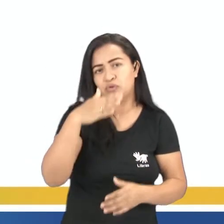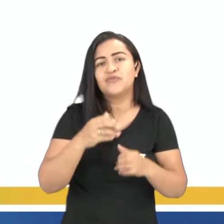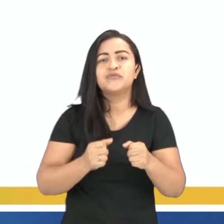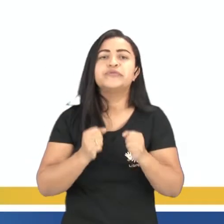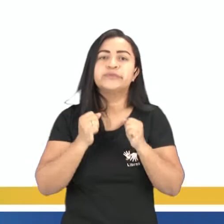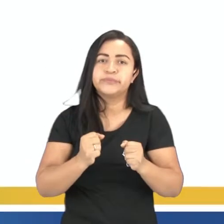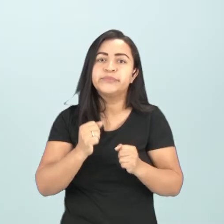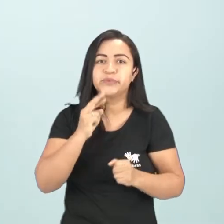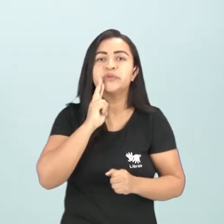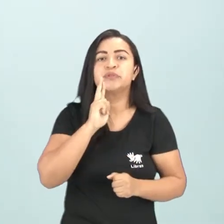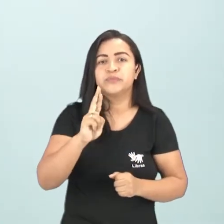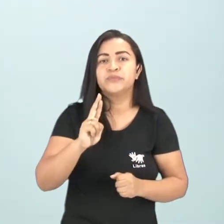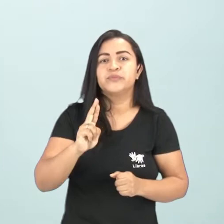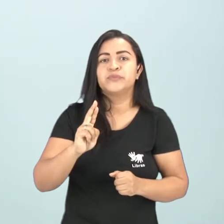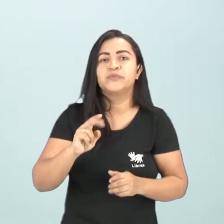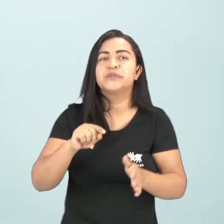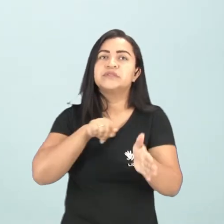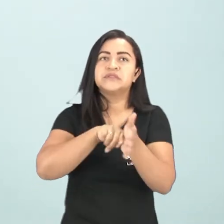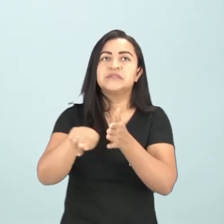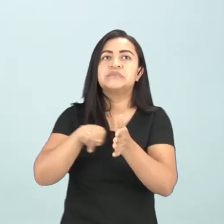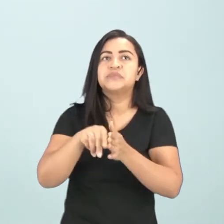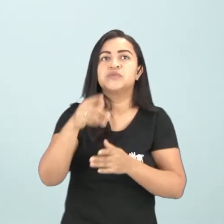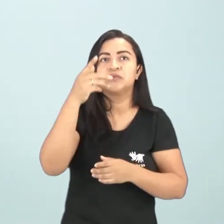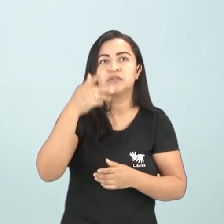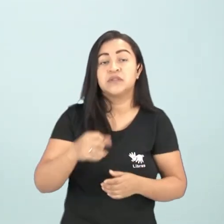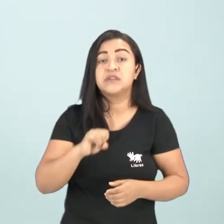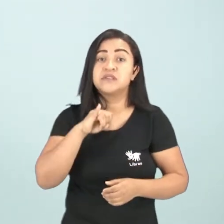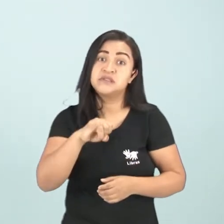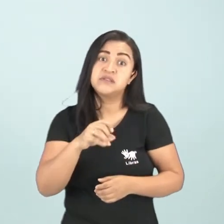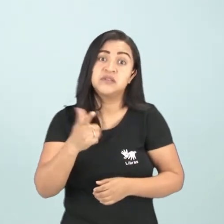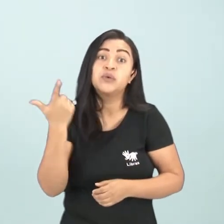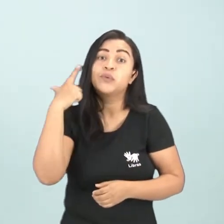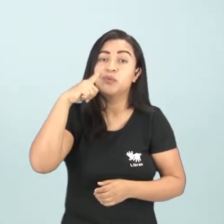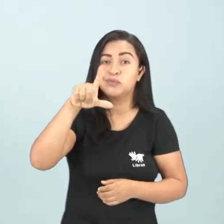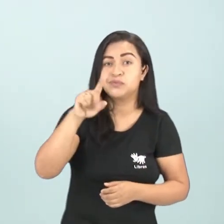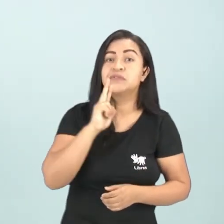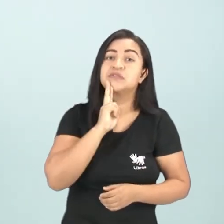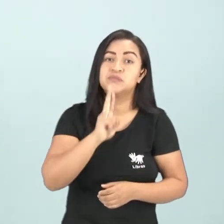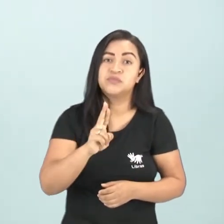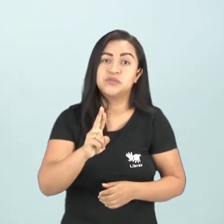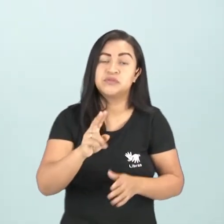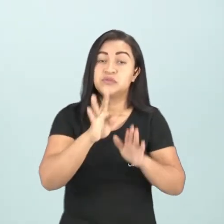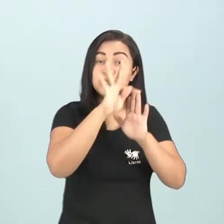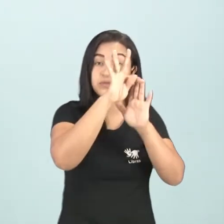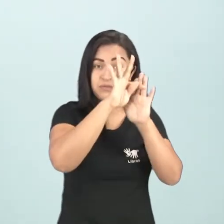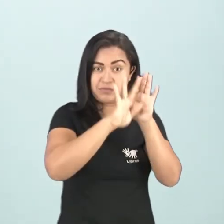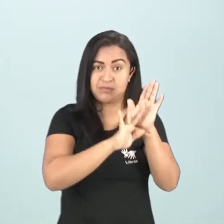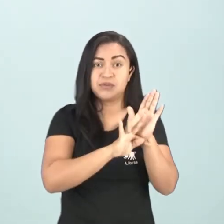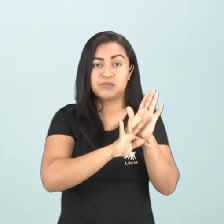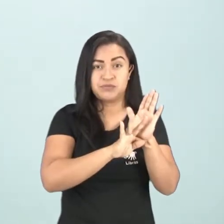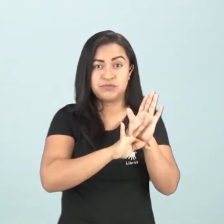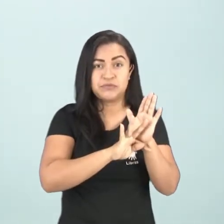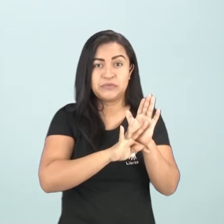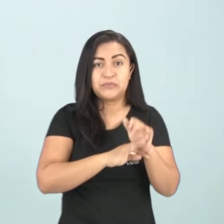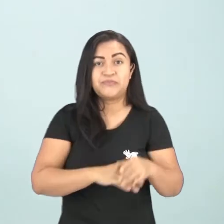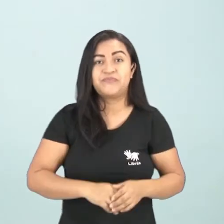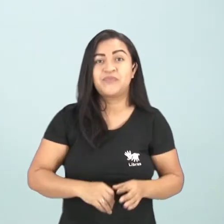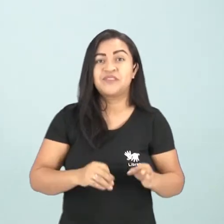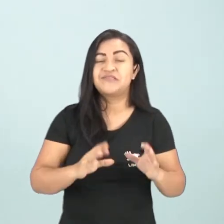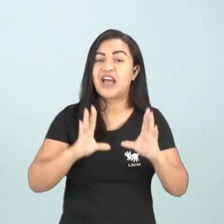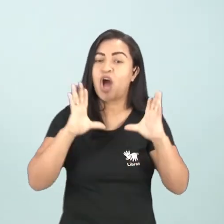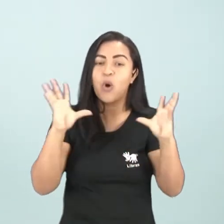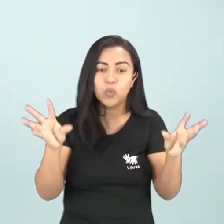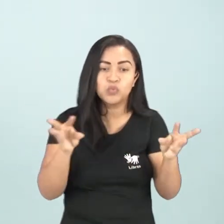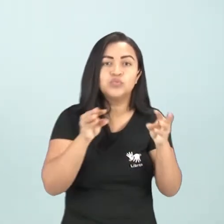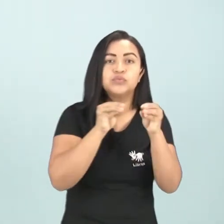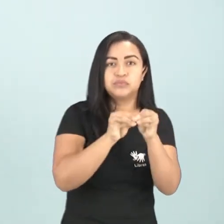pequenas perguntas aí, tá bom? Então, se você conseguir responder todas, o seu texto, ele já está ali inteiro, aí